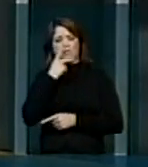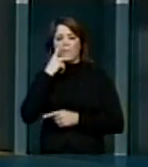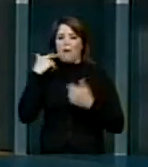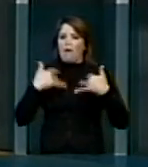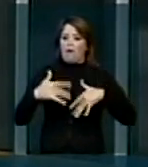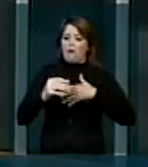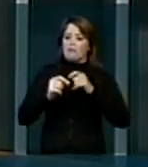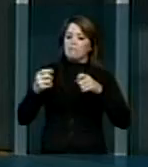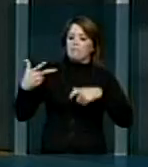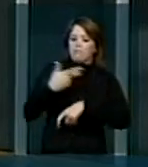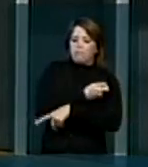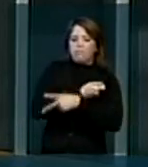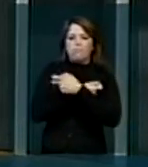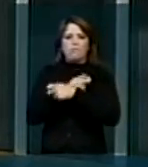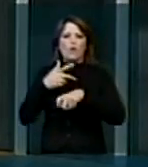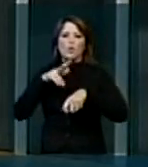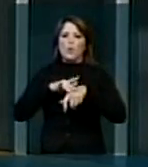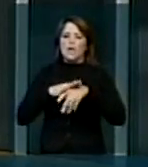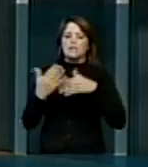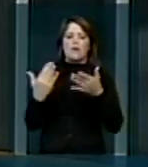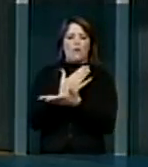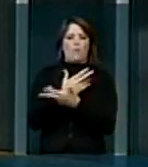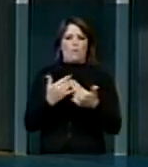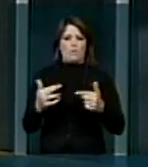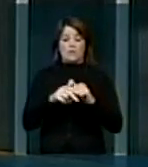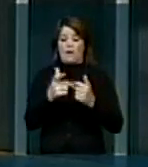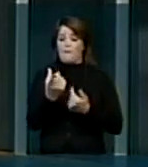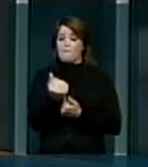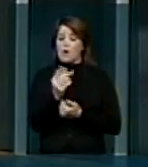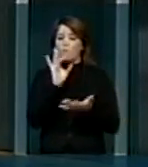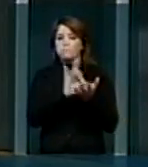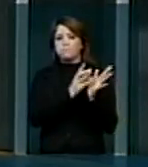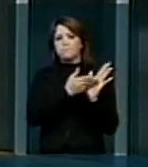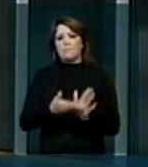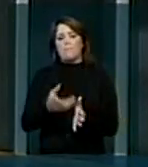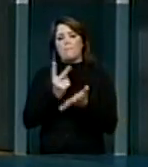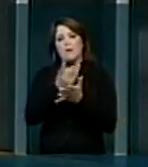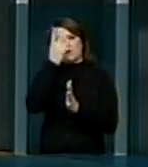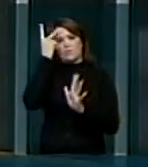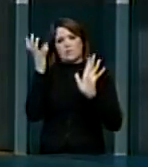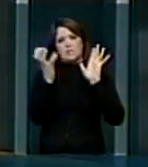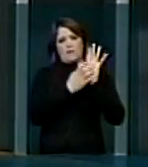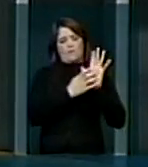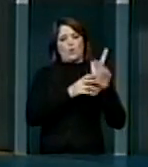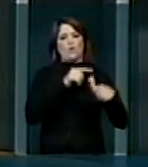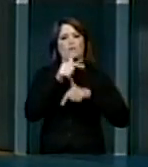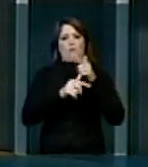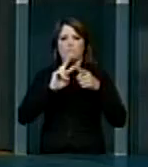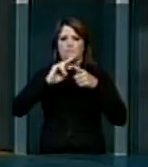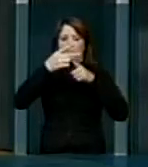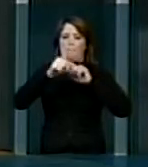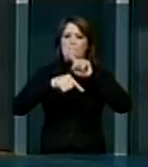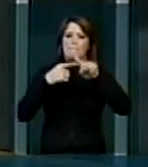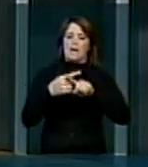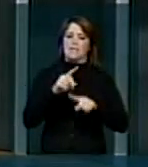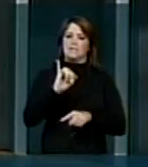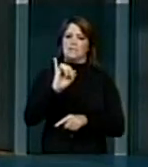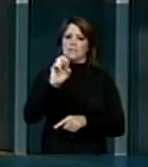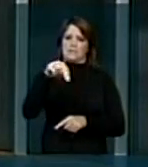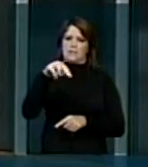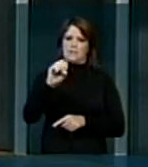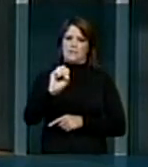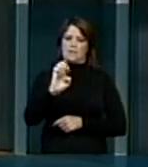De acordo com a nova redação, são estipulados valores fixos para servidores que fazem jus ao adicional de insalubridade